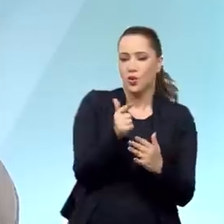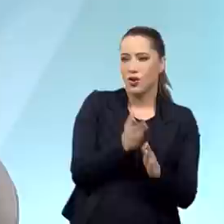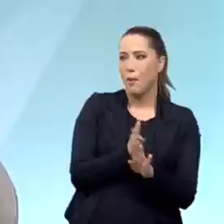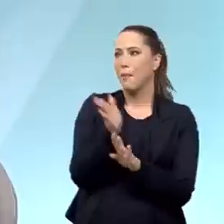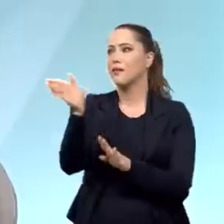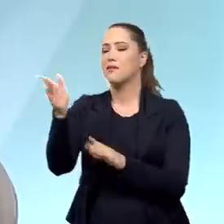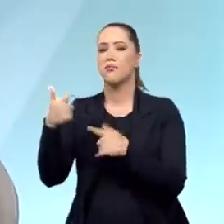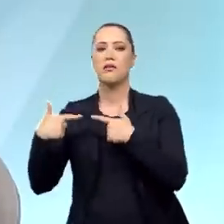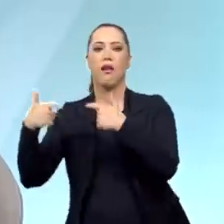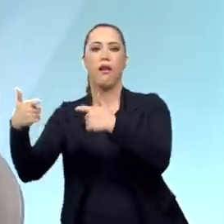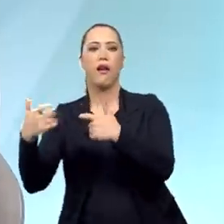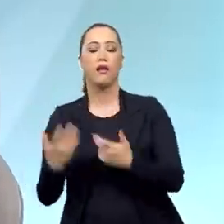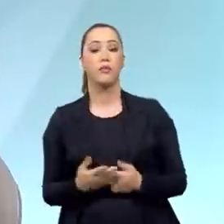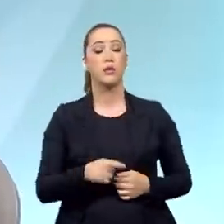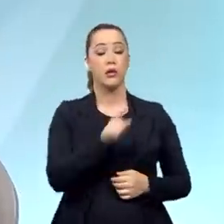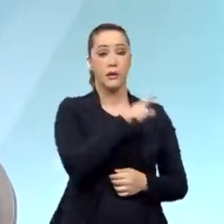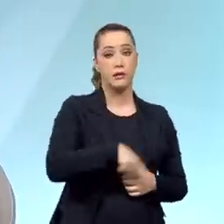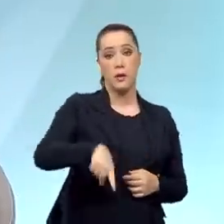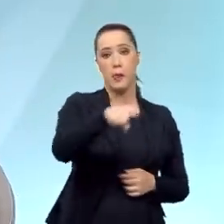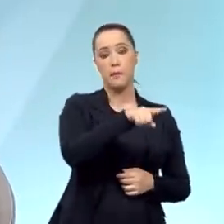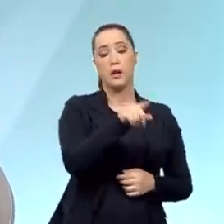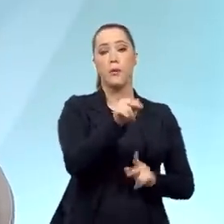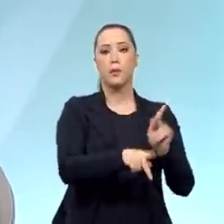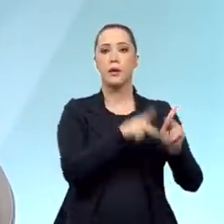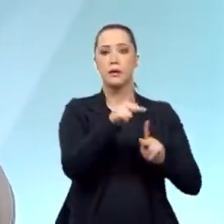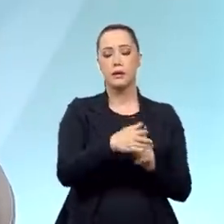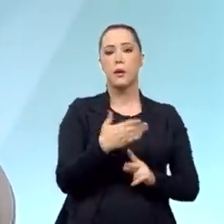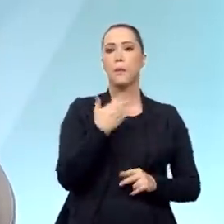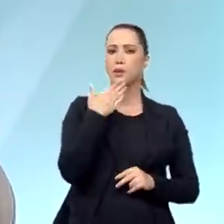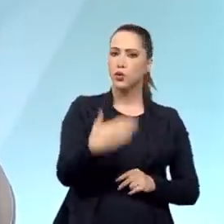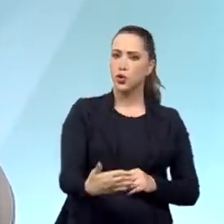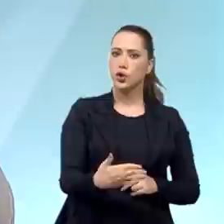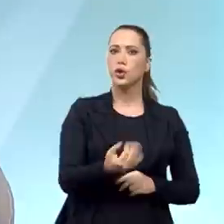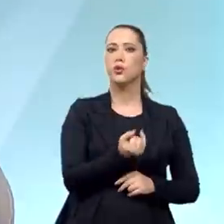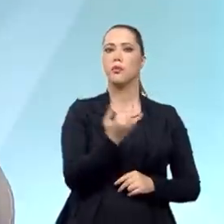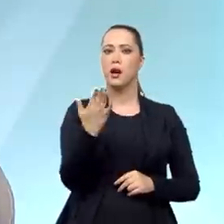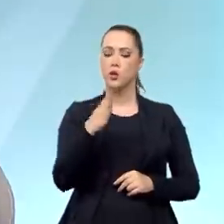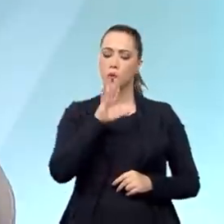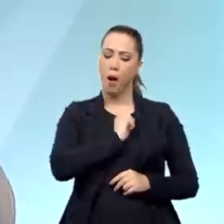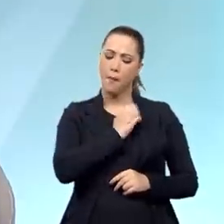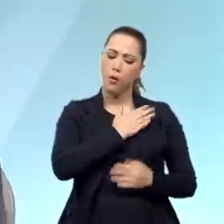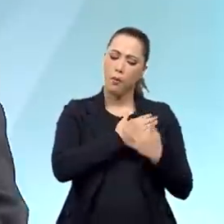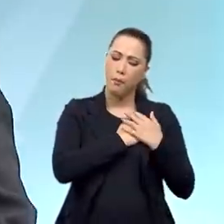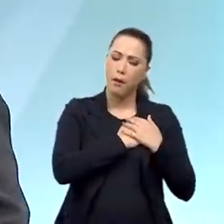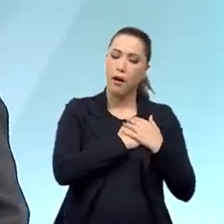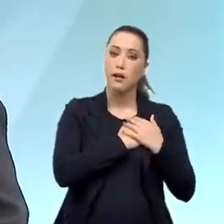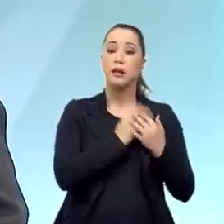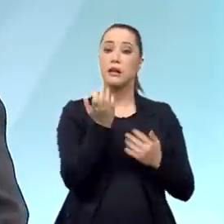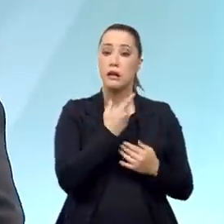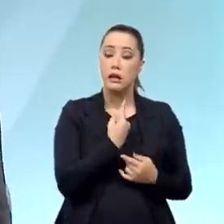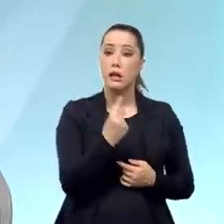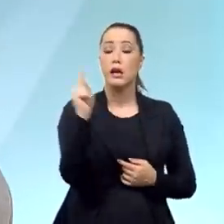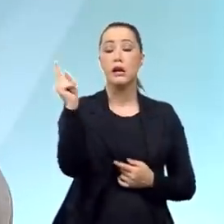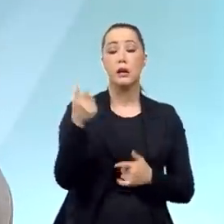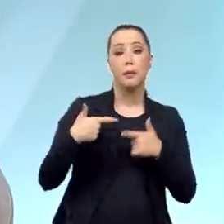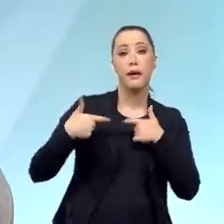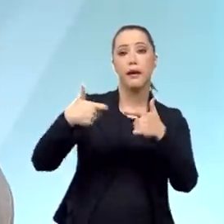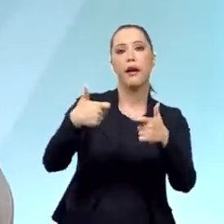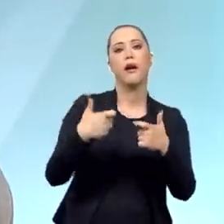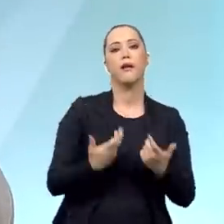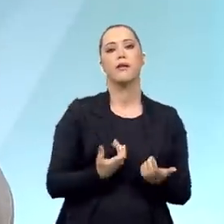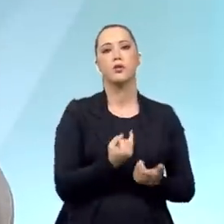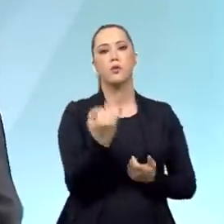E esse clamor popular, mais o patriotismo de alguns que queriam participar, né? Fizeram com que